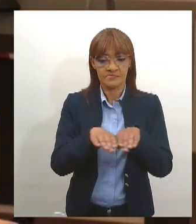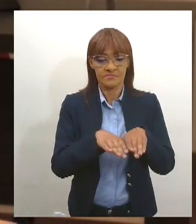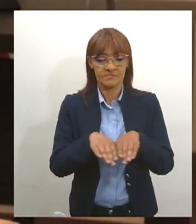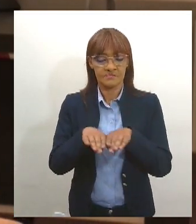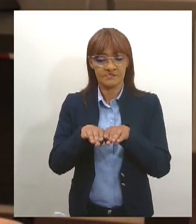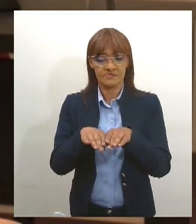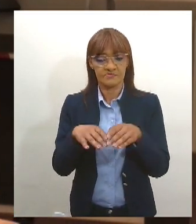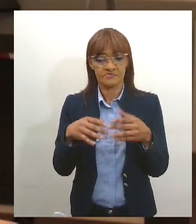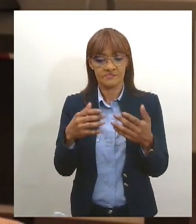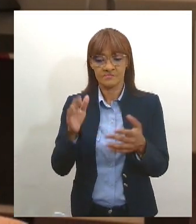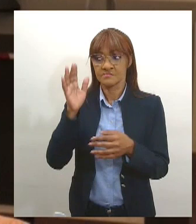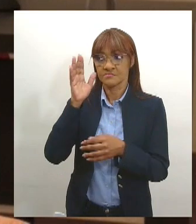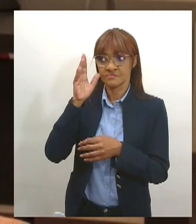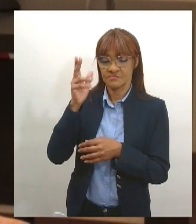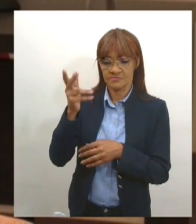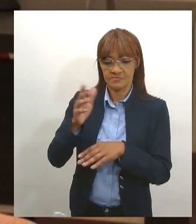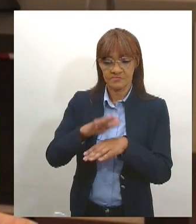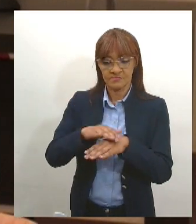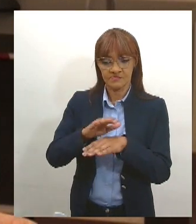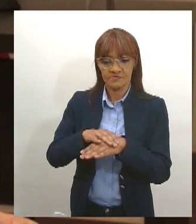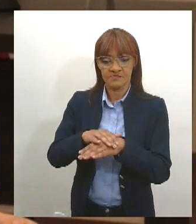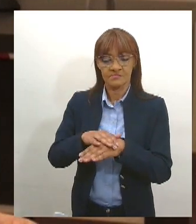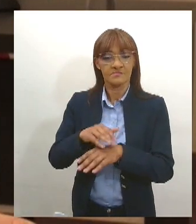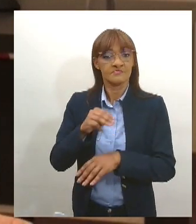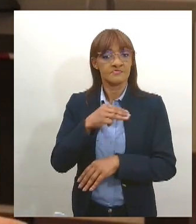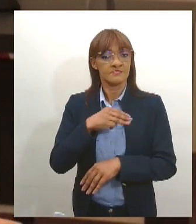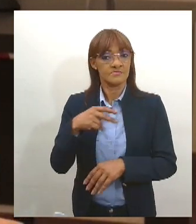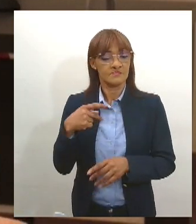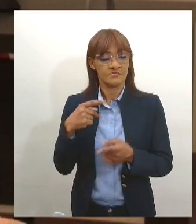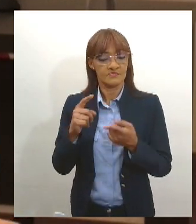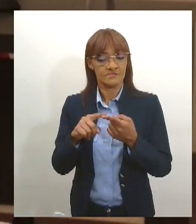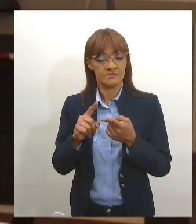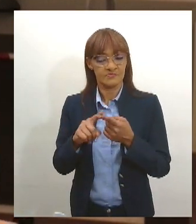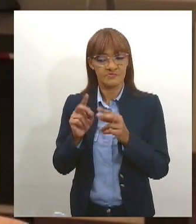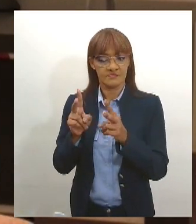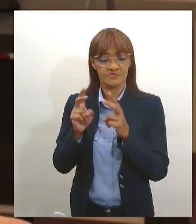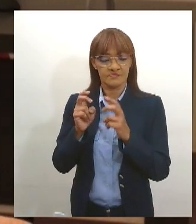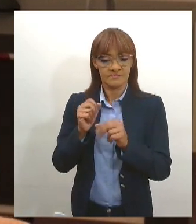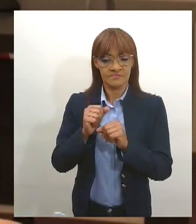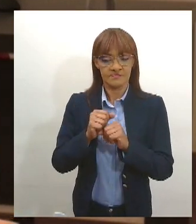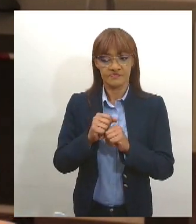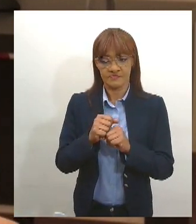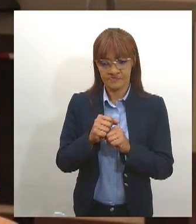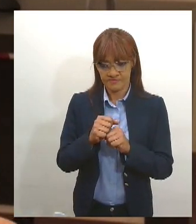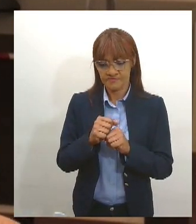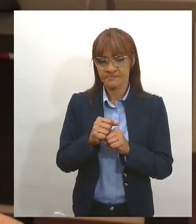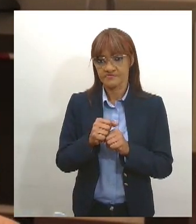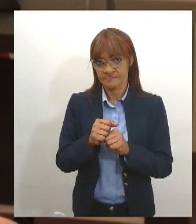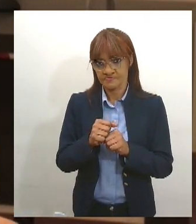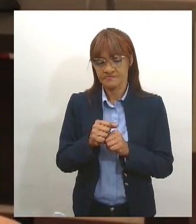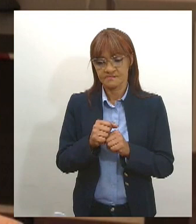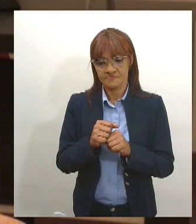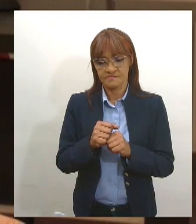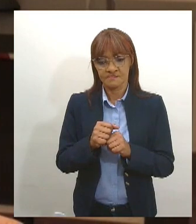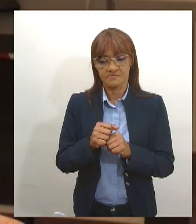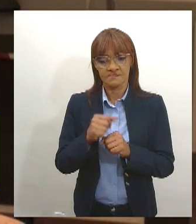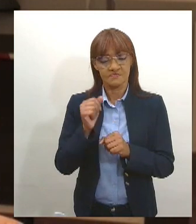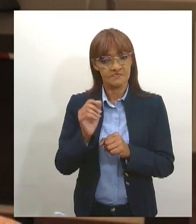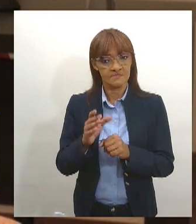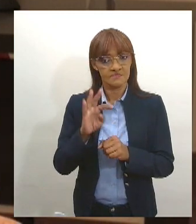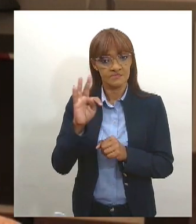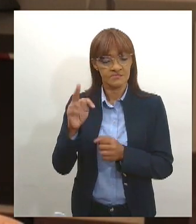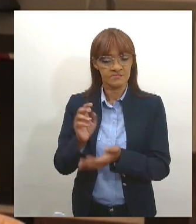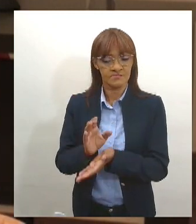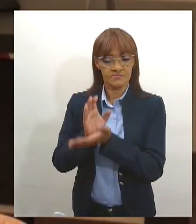conselho de direito, o Ministério Público também acompanhou e a gente até, o conselho decidiu e a gente até recomendou e